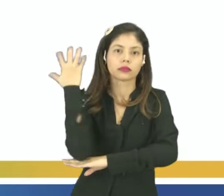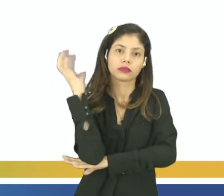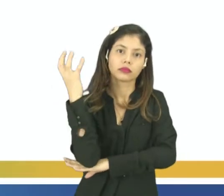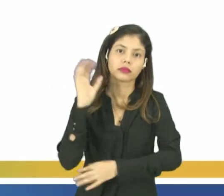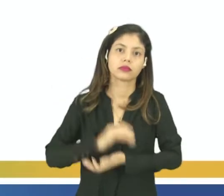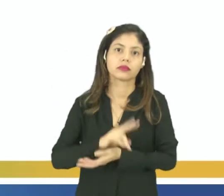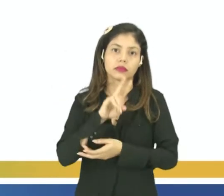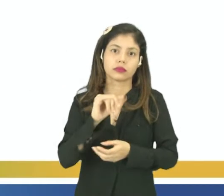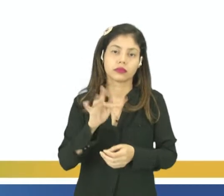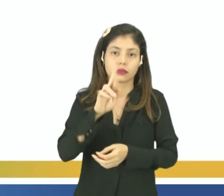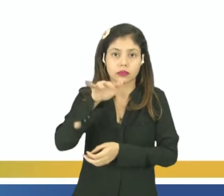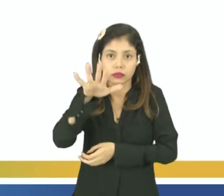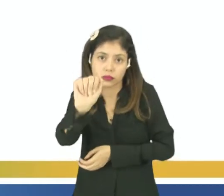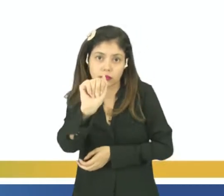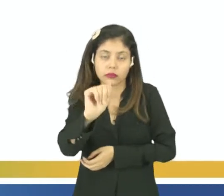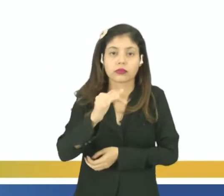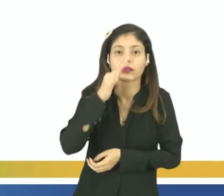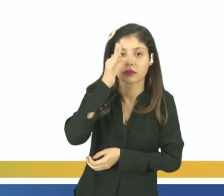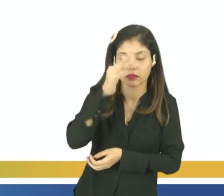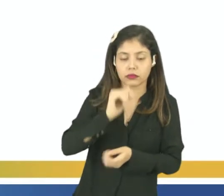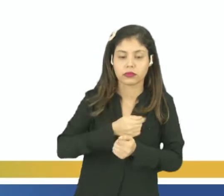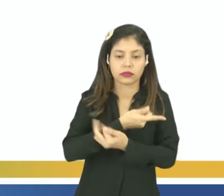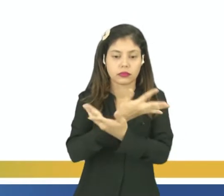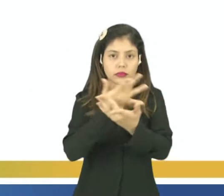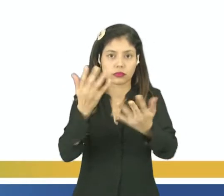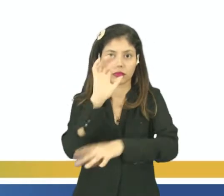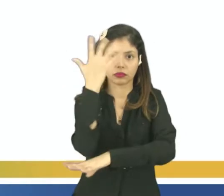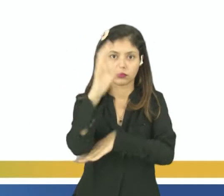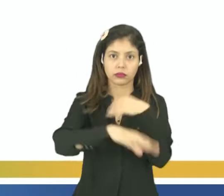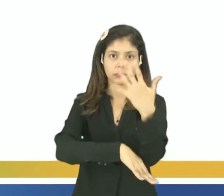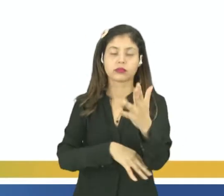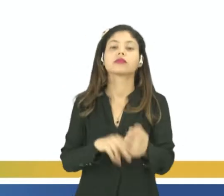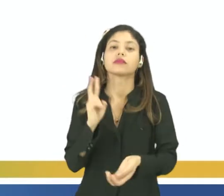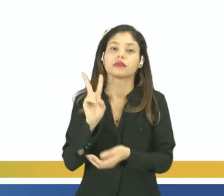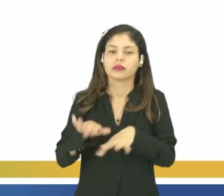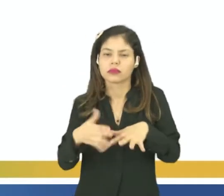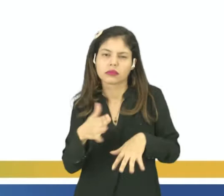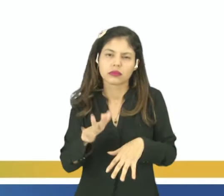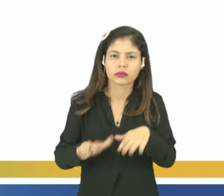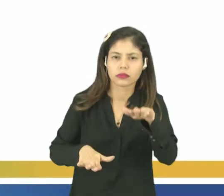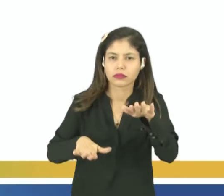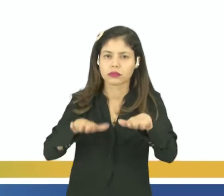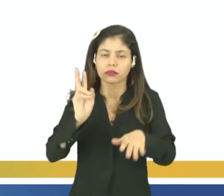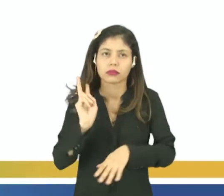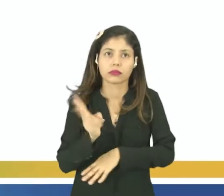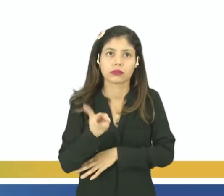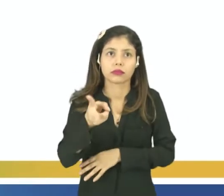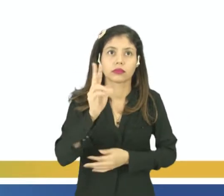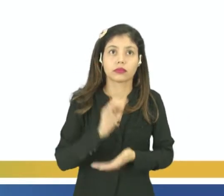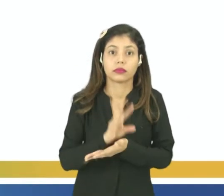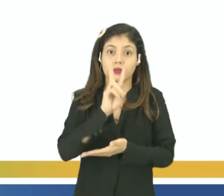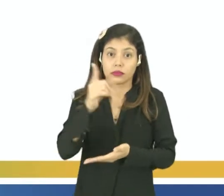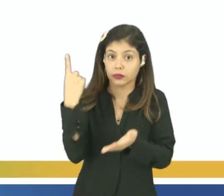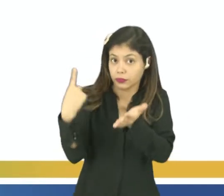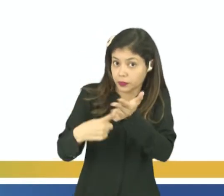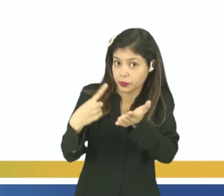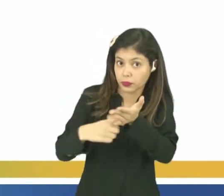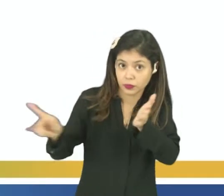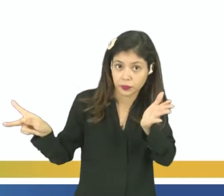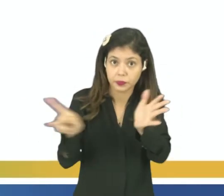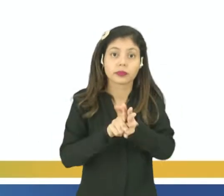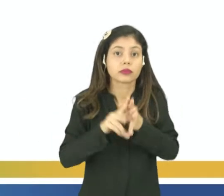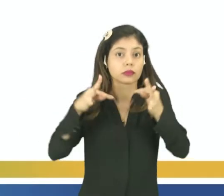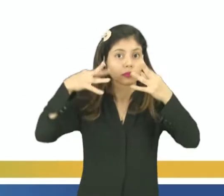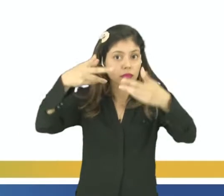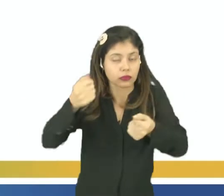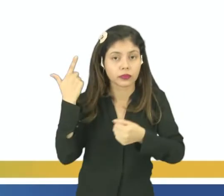onde a fauna e a flora são mais ou menos constantes. Ou seja, a gente vai conseguir ter as condições ideais para